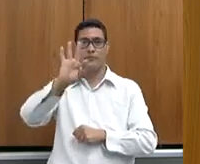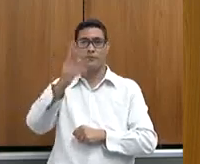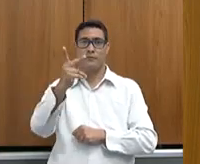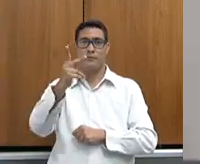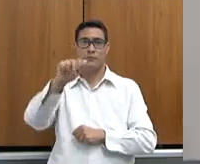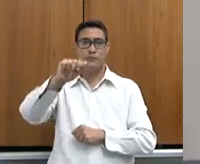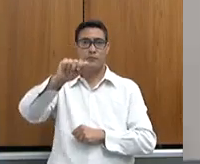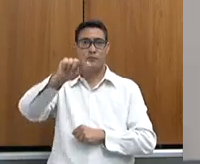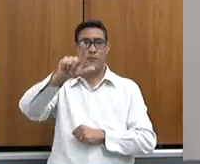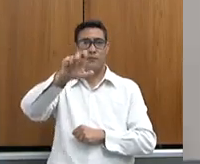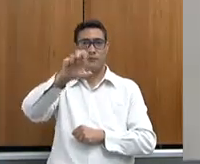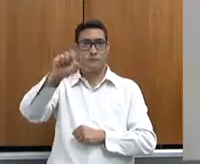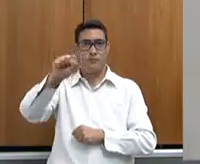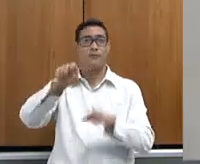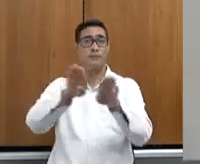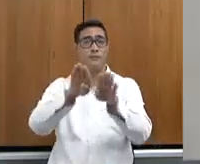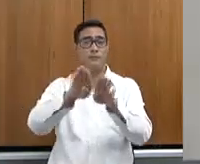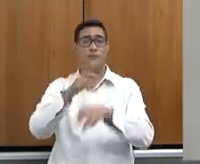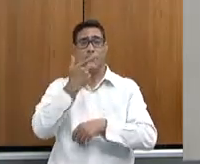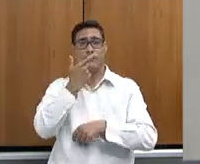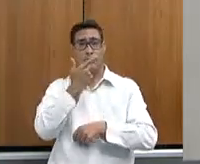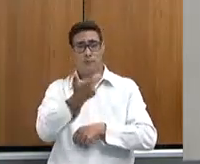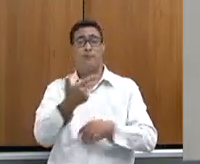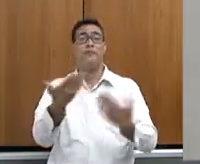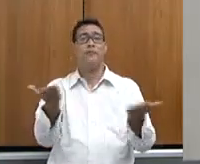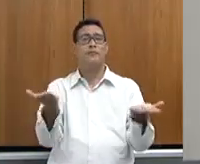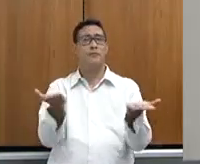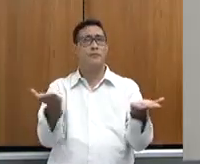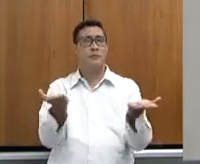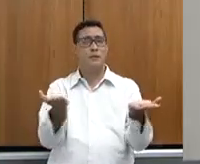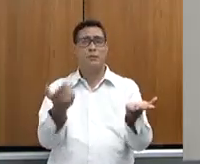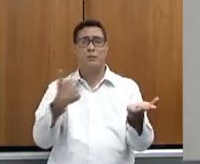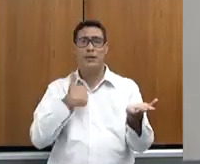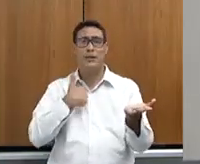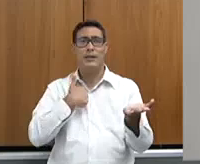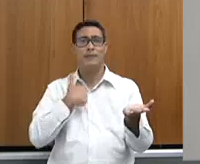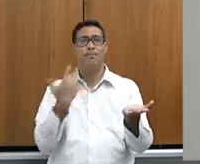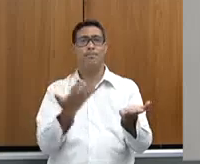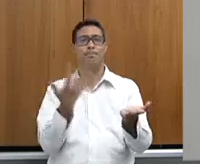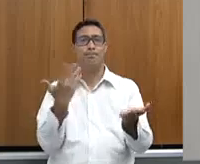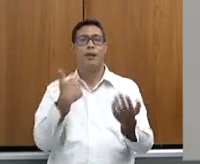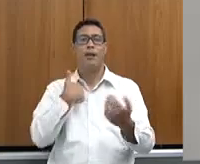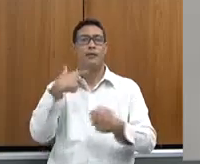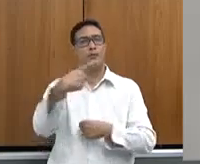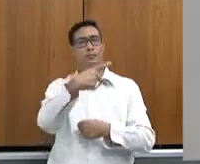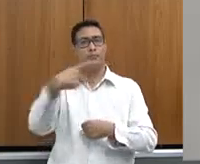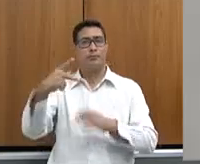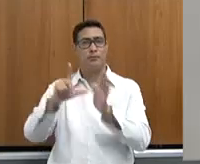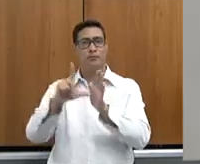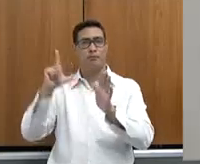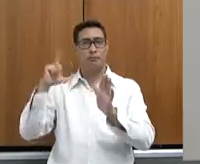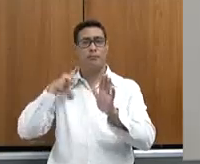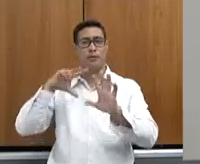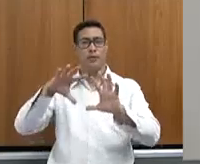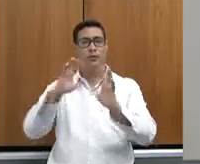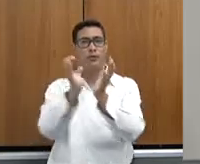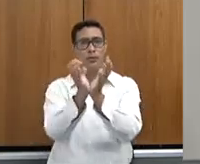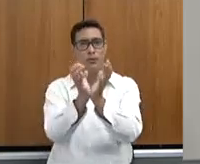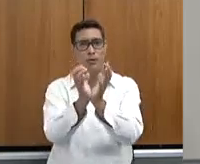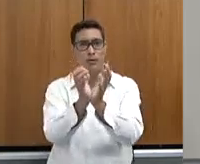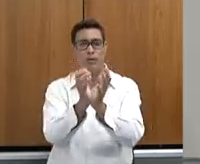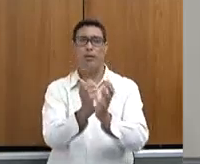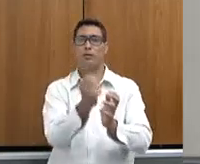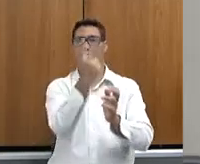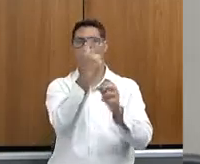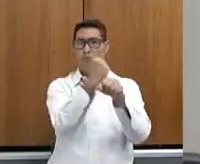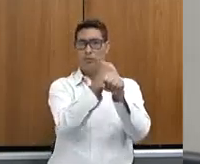de dizer que esse momento, para mim, é bem simbólico, Tales. Eu que fui presidente dessa comissão durante os dois primeiros